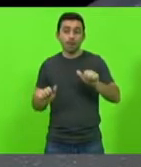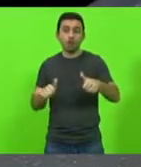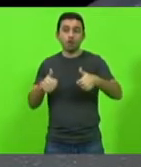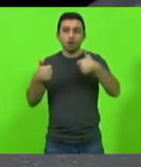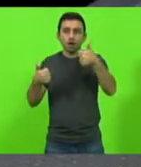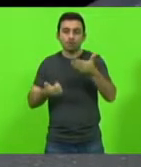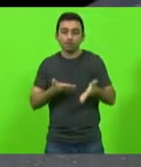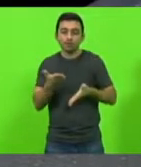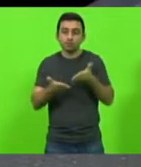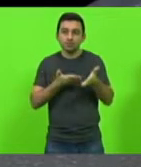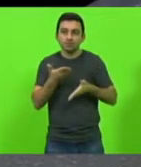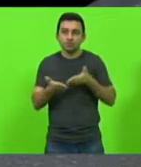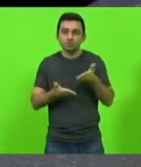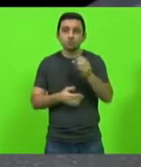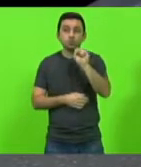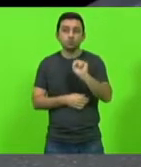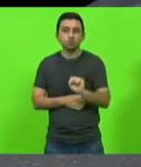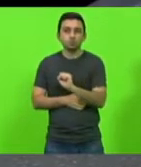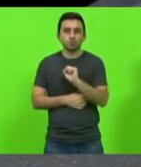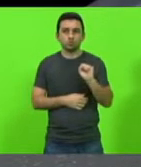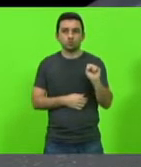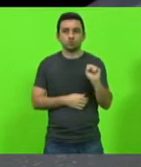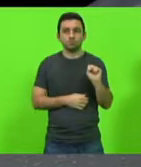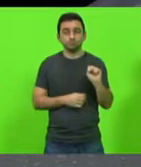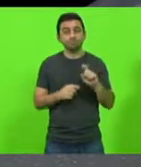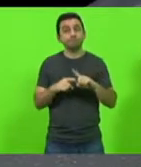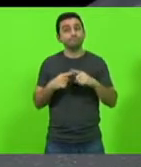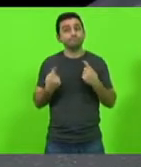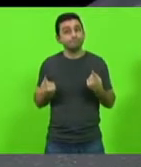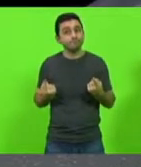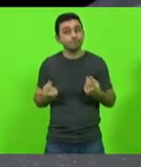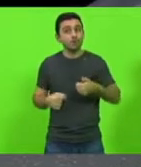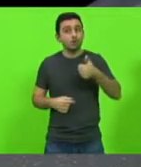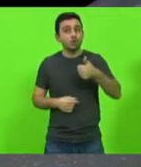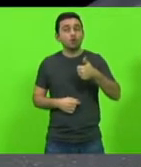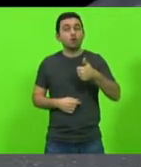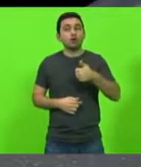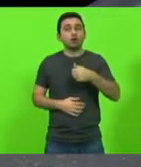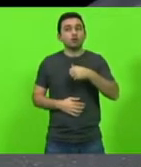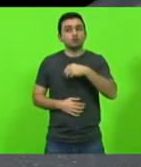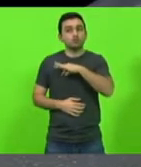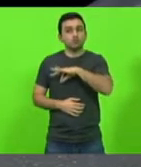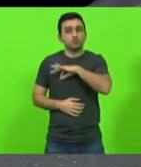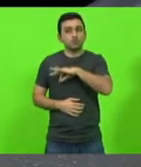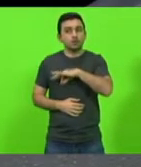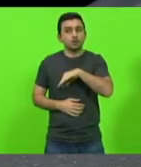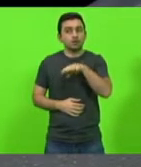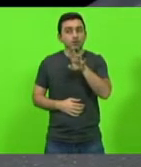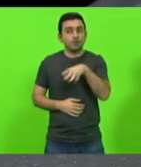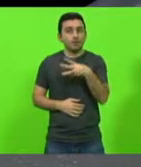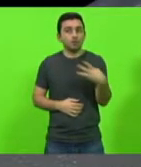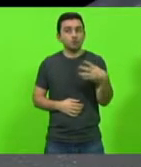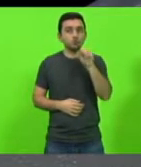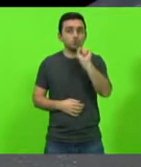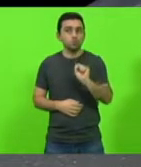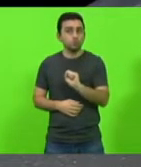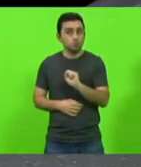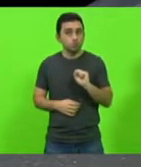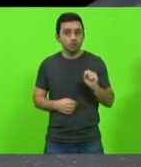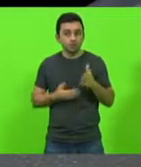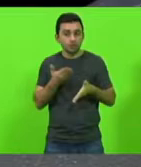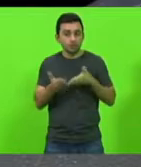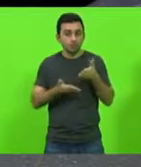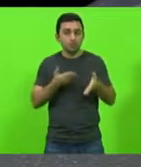diabéticos no sistema SUS talvez aí melhorar a remuneração da tabela do SUS para atendimento dos diabéticos seja